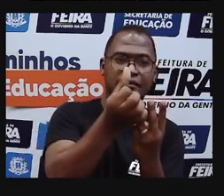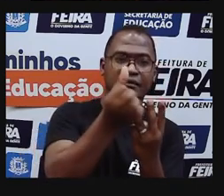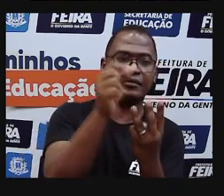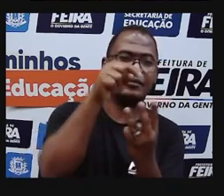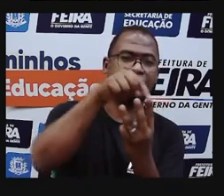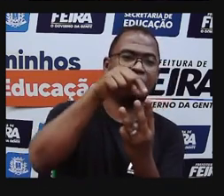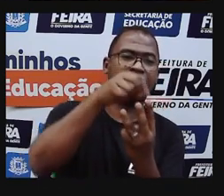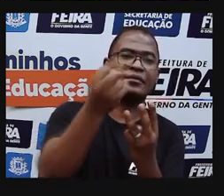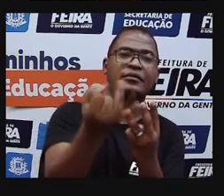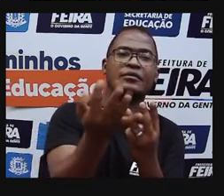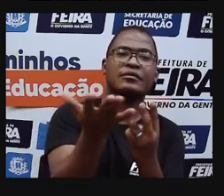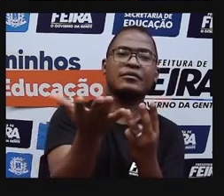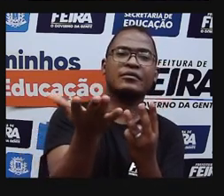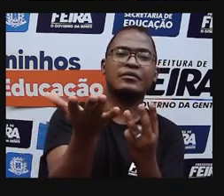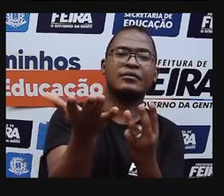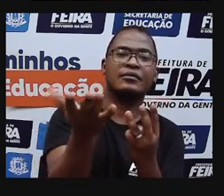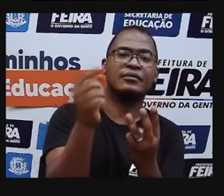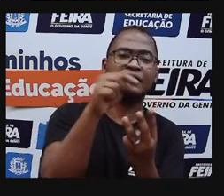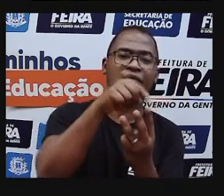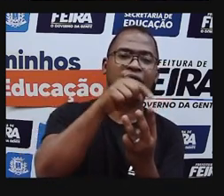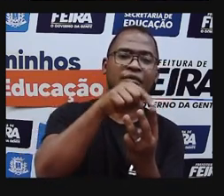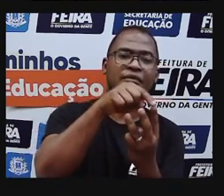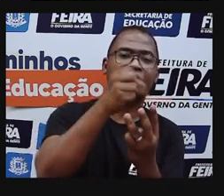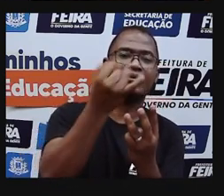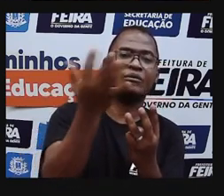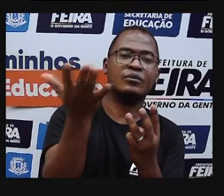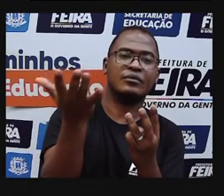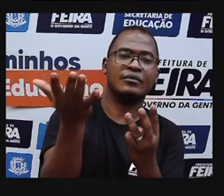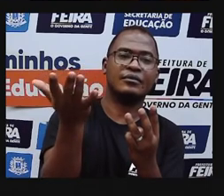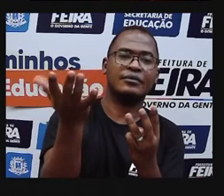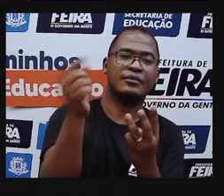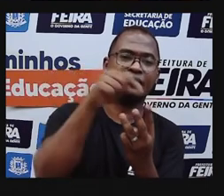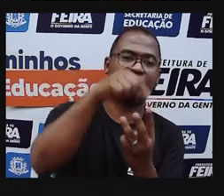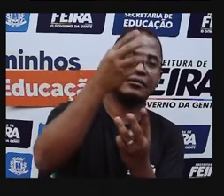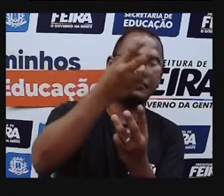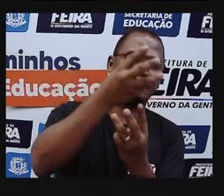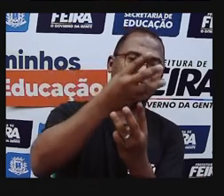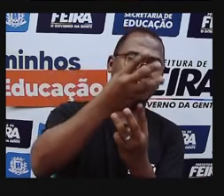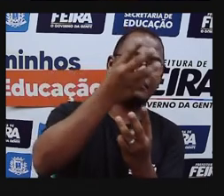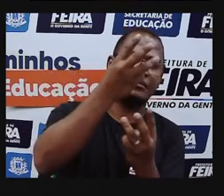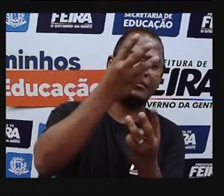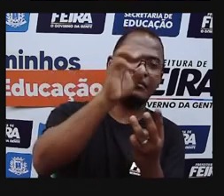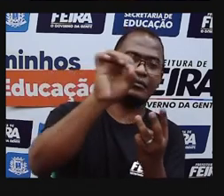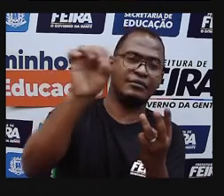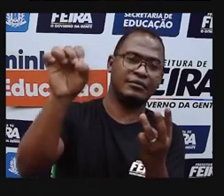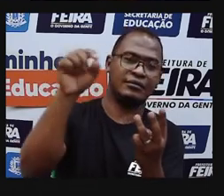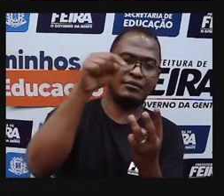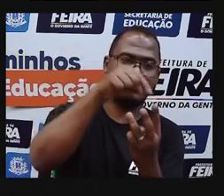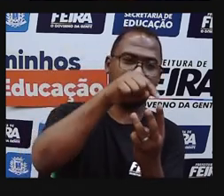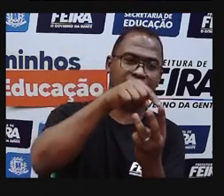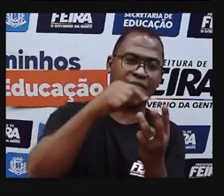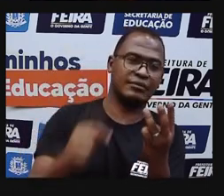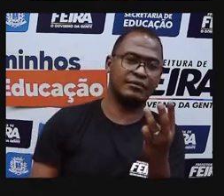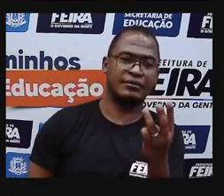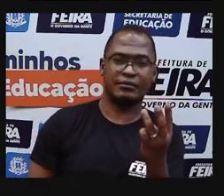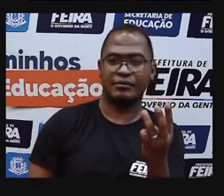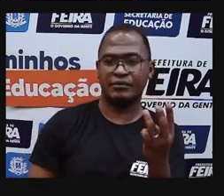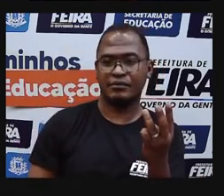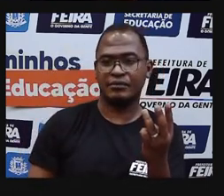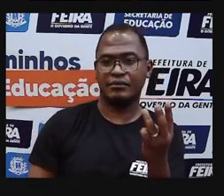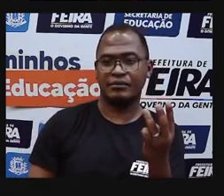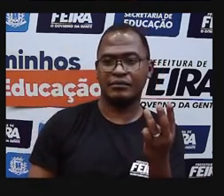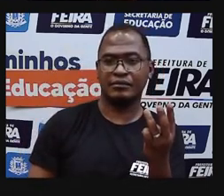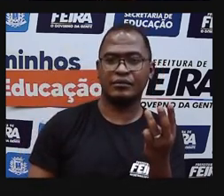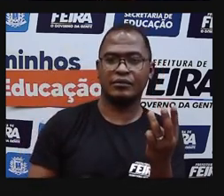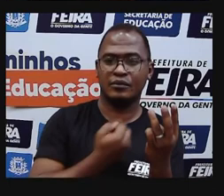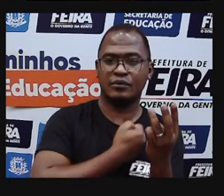trezentos? Tem duzentos e trezentos. Então nós temos três centenas. E o número trezentos e quarenta